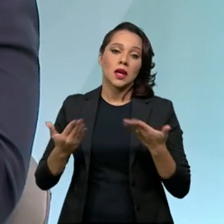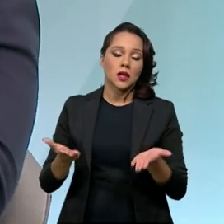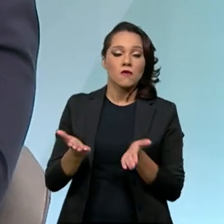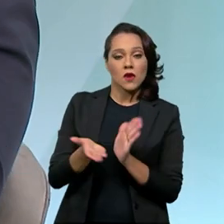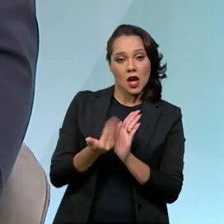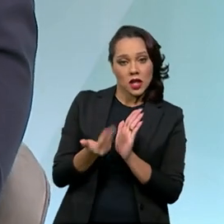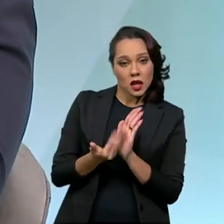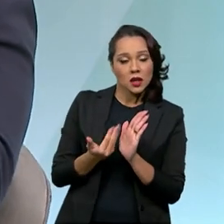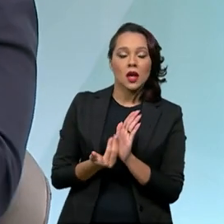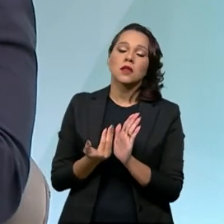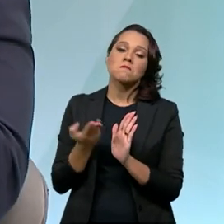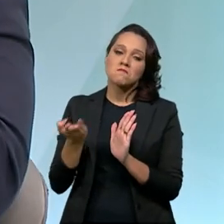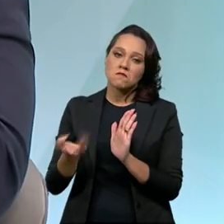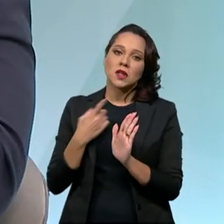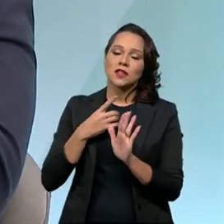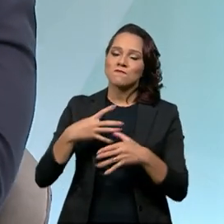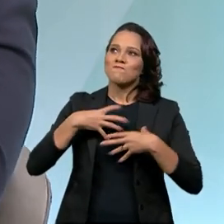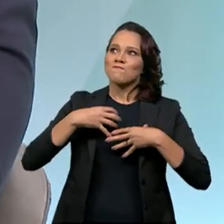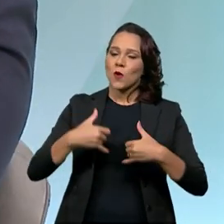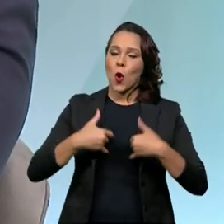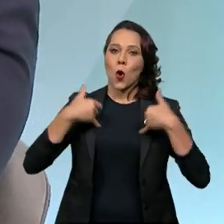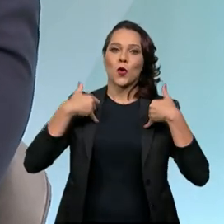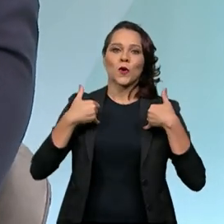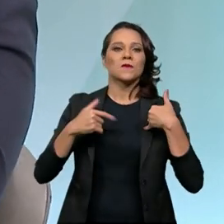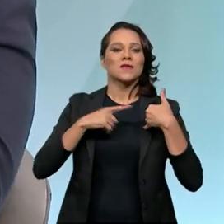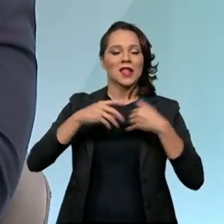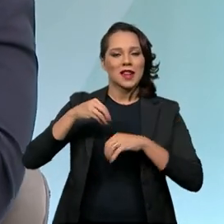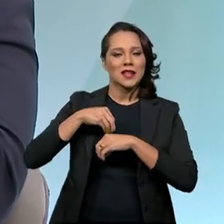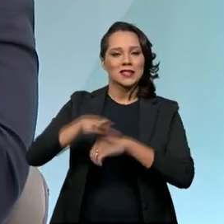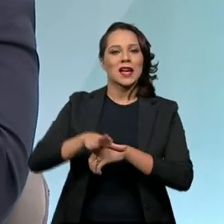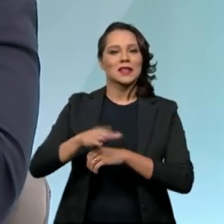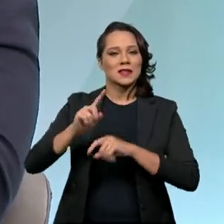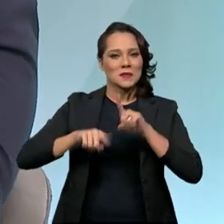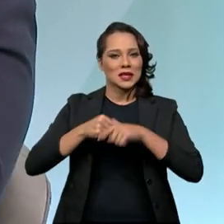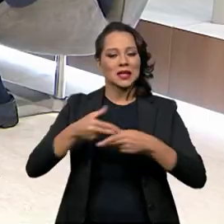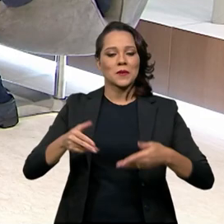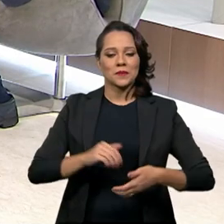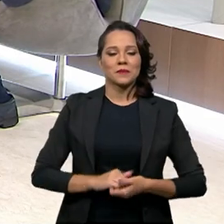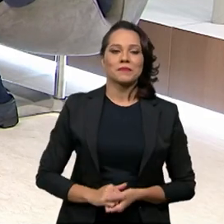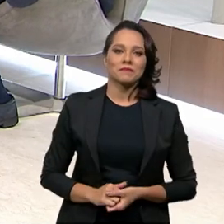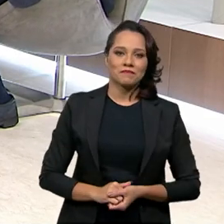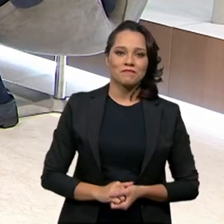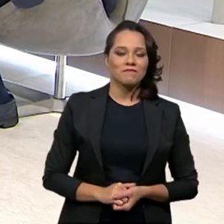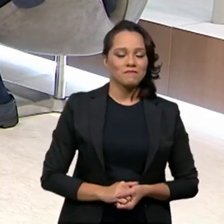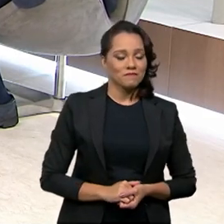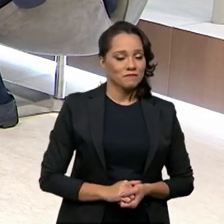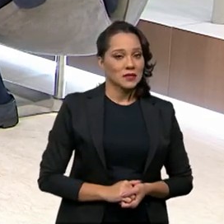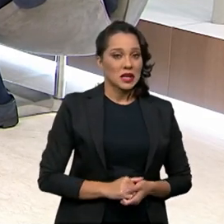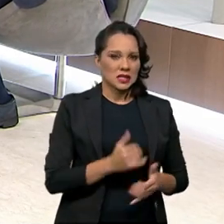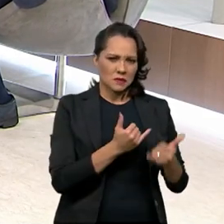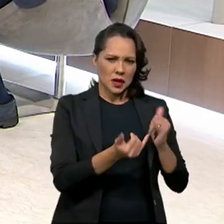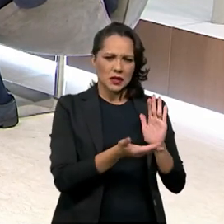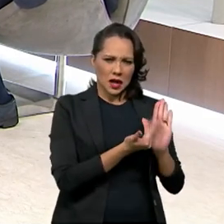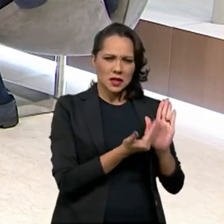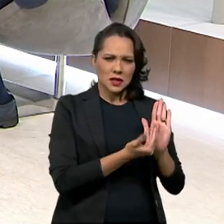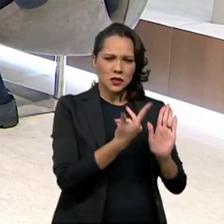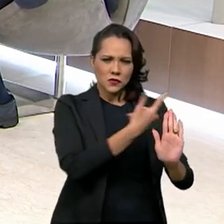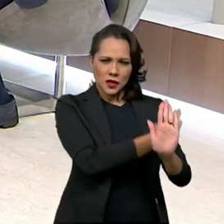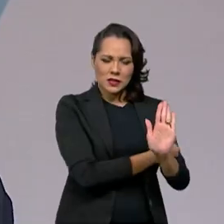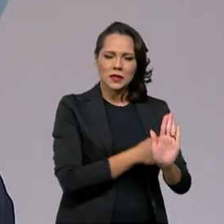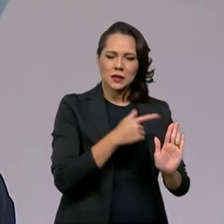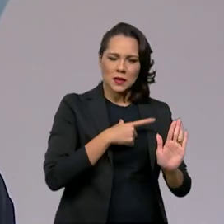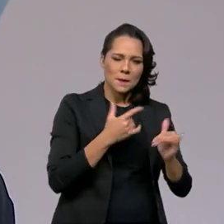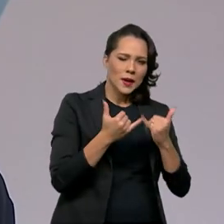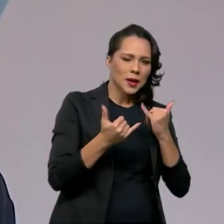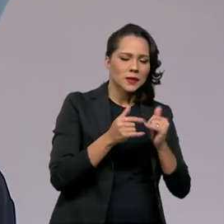caderneta que realmente nos enche de orgulho de ter lançado esse material. Ela se parece com a caderneta de vacinação? Tem uma